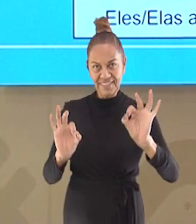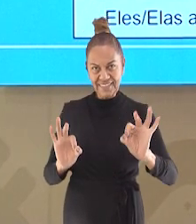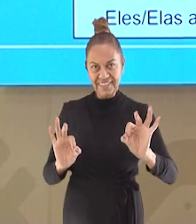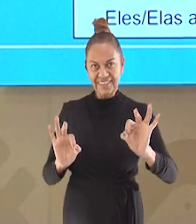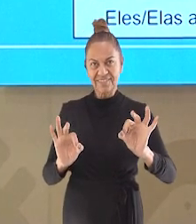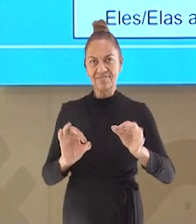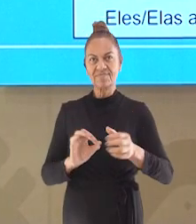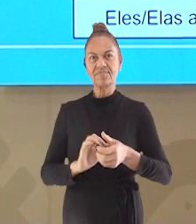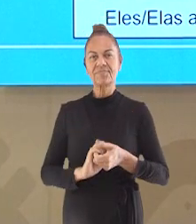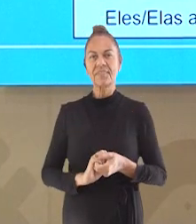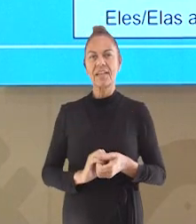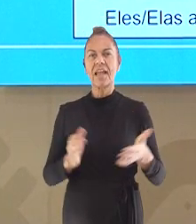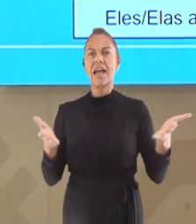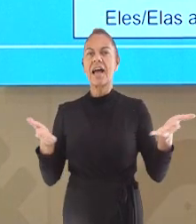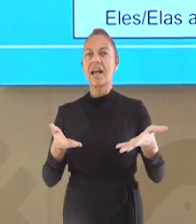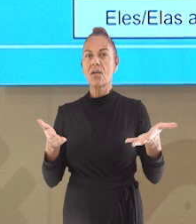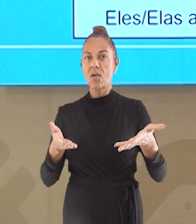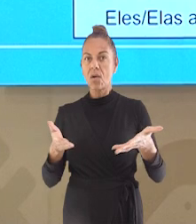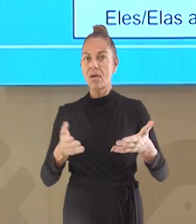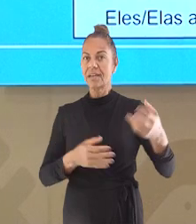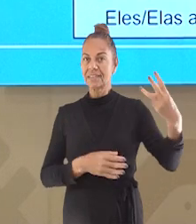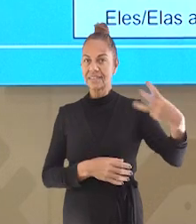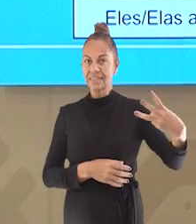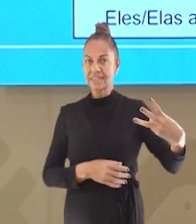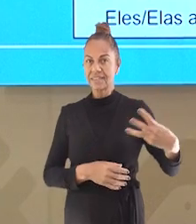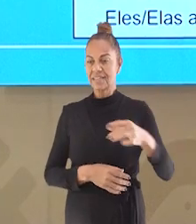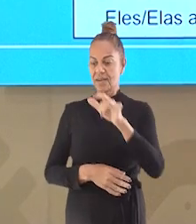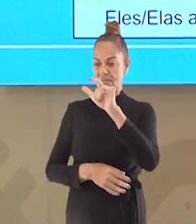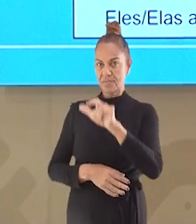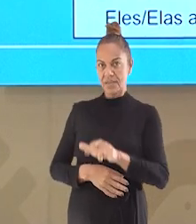E vós, vou repetir, certo?